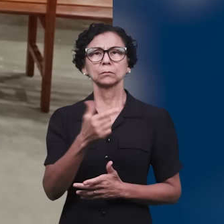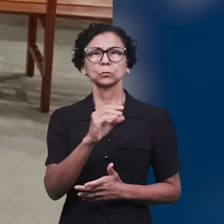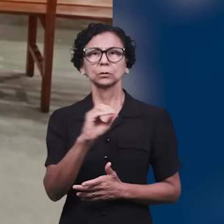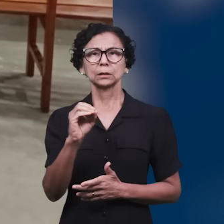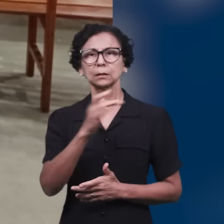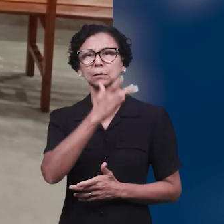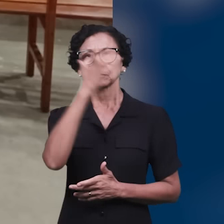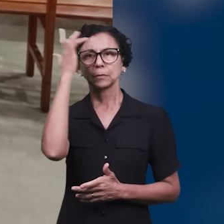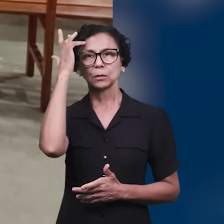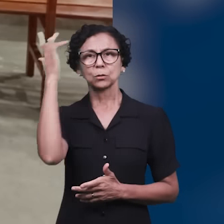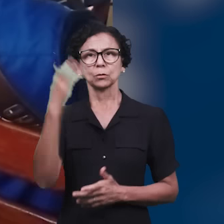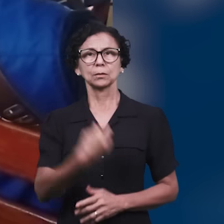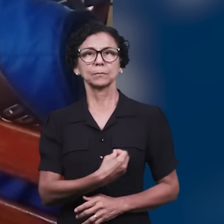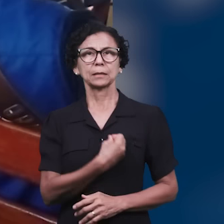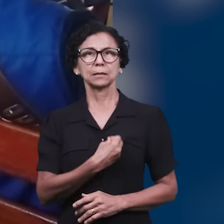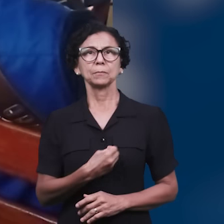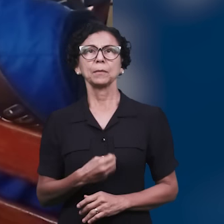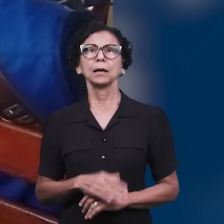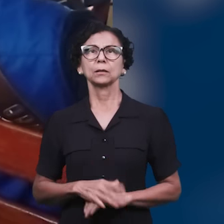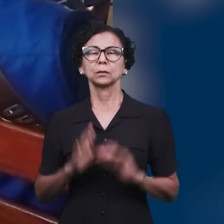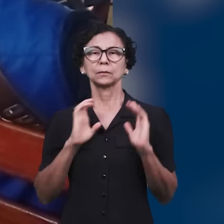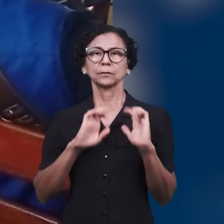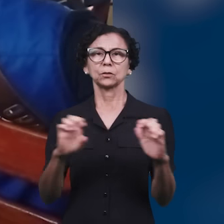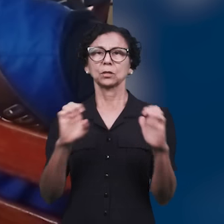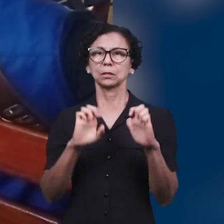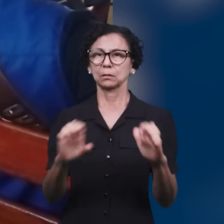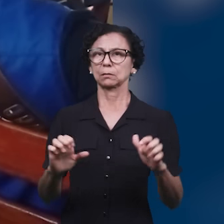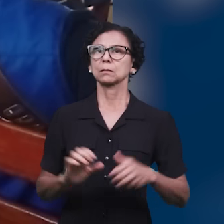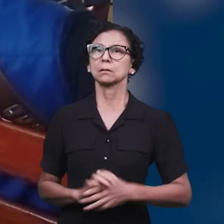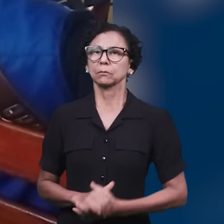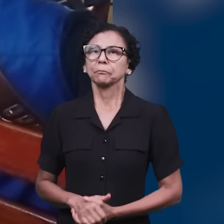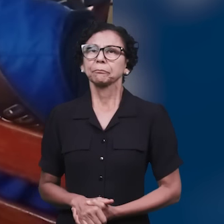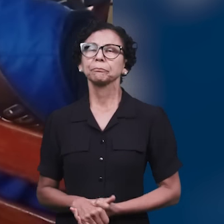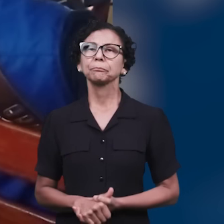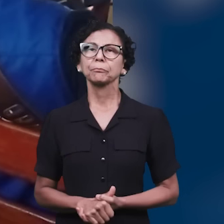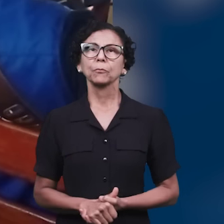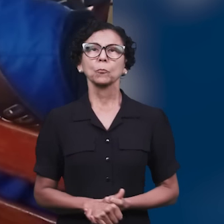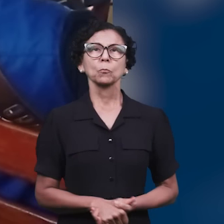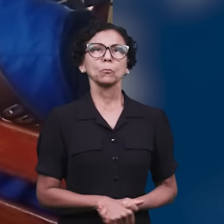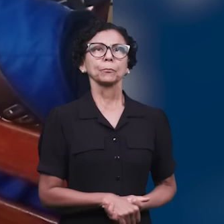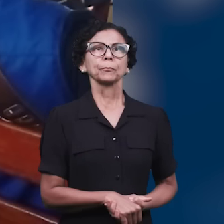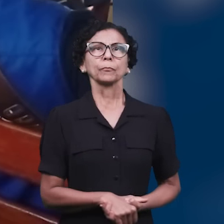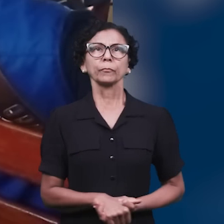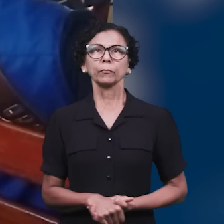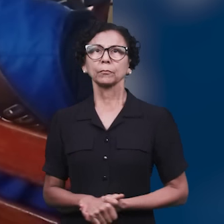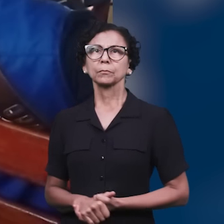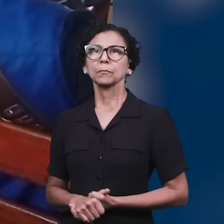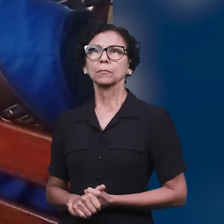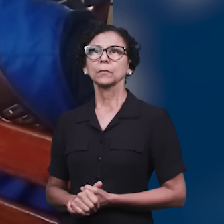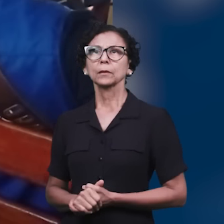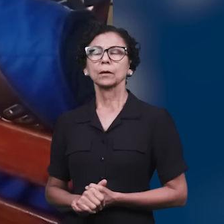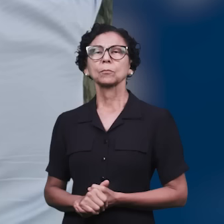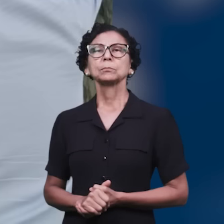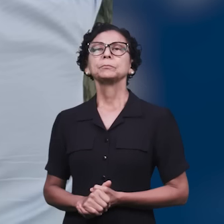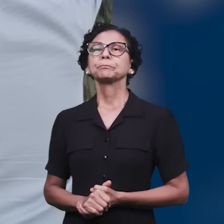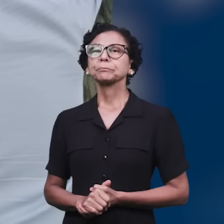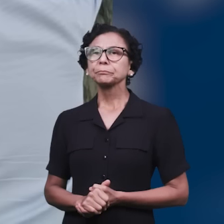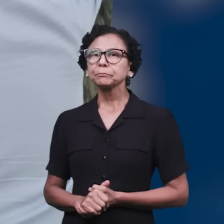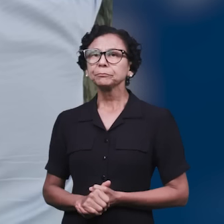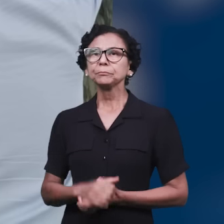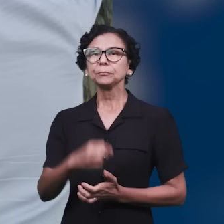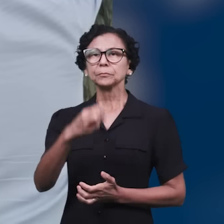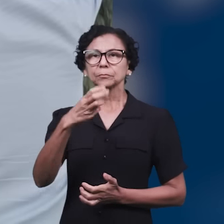irmãos participaram do evento que foi realizado na ICM Mutuapira. Para a honra e glória do Senhor, foi registrada a presença de